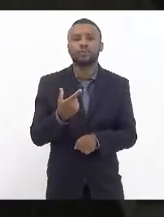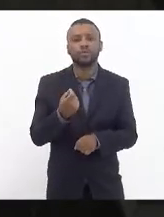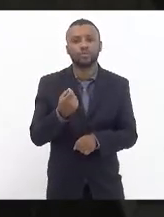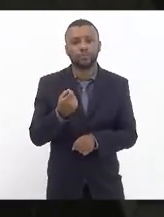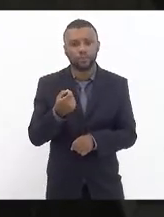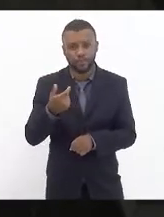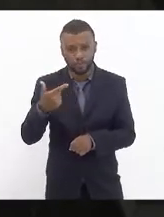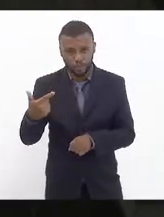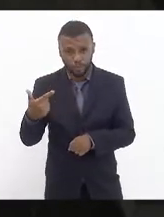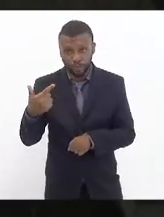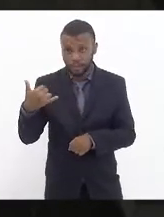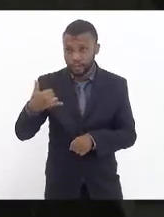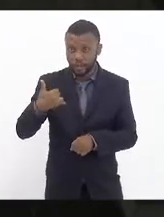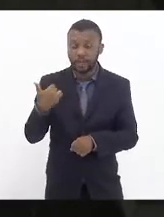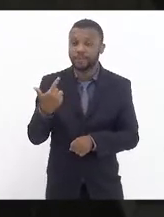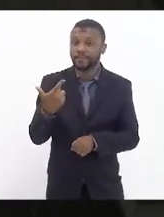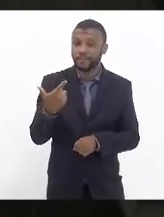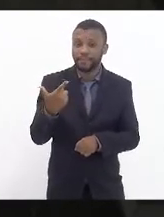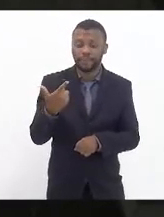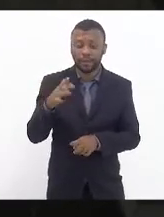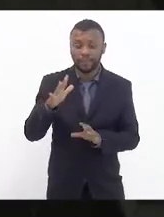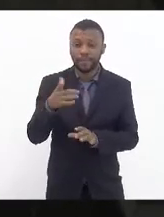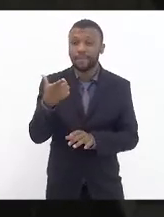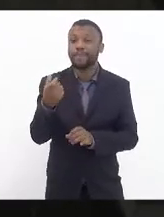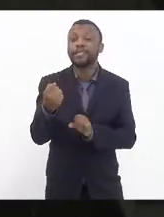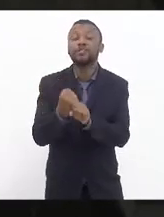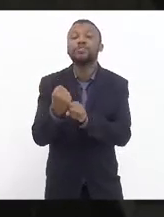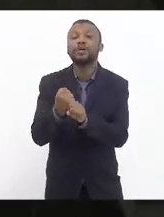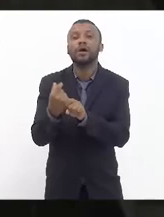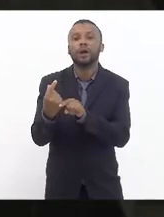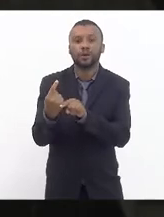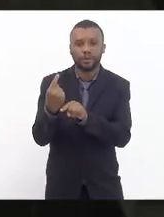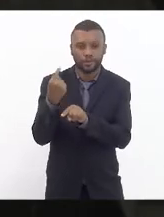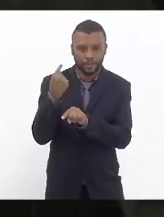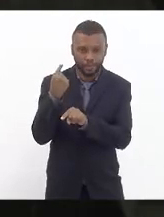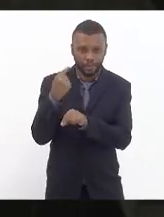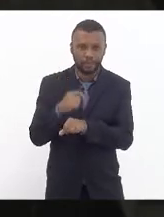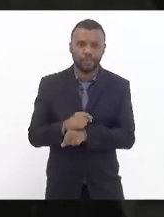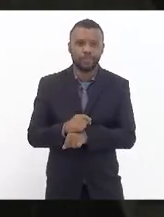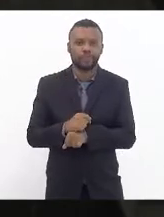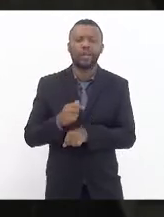há 20 anos. Jamais participei de qualquer governo.